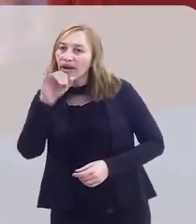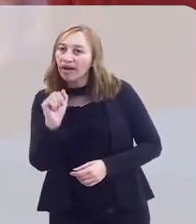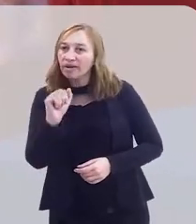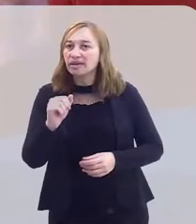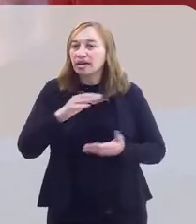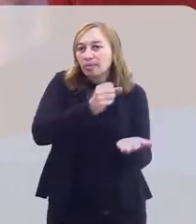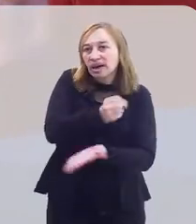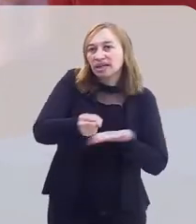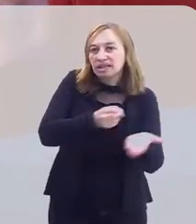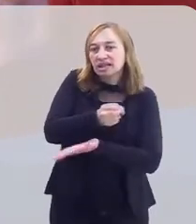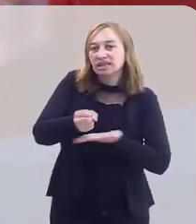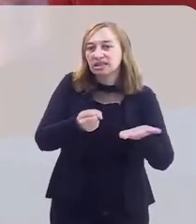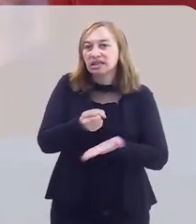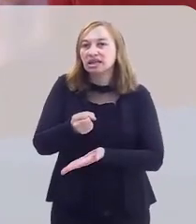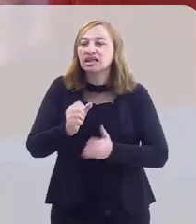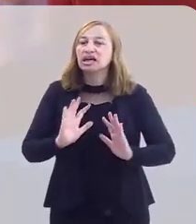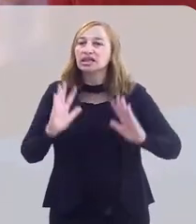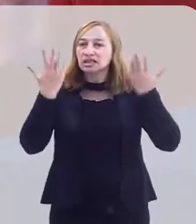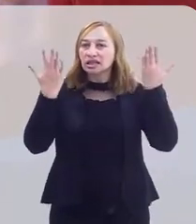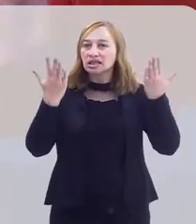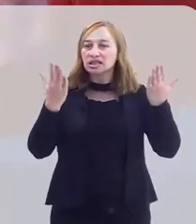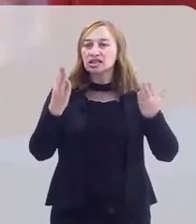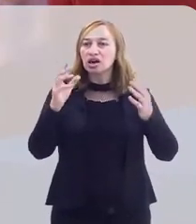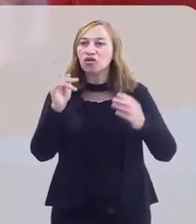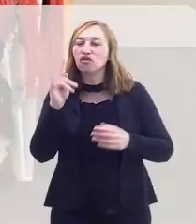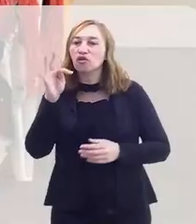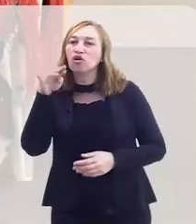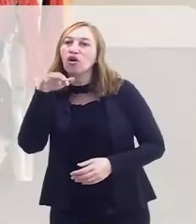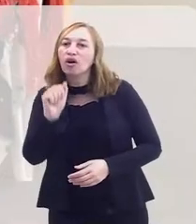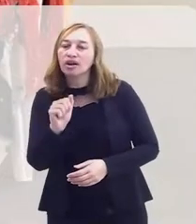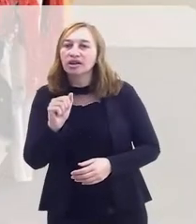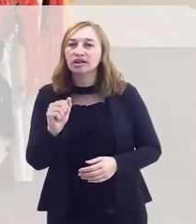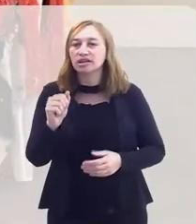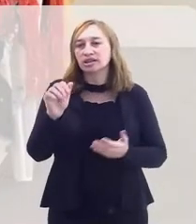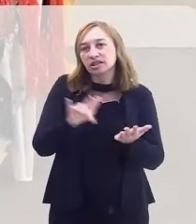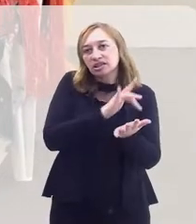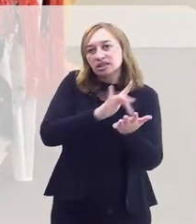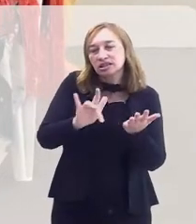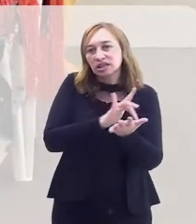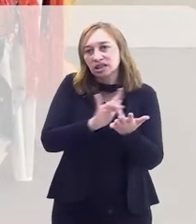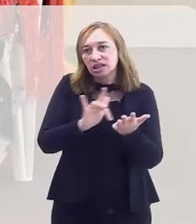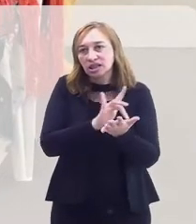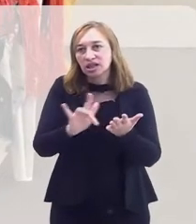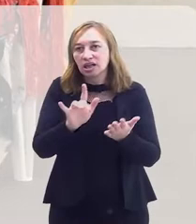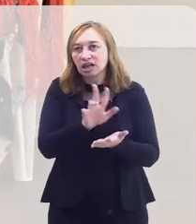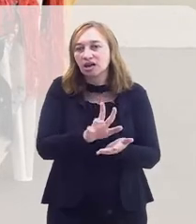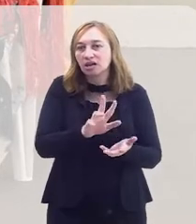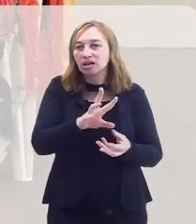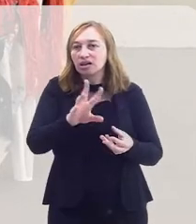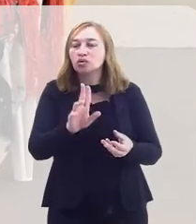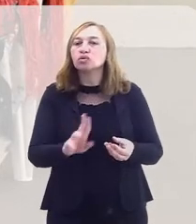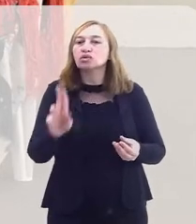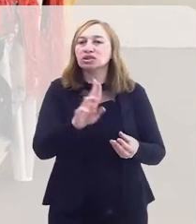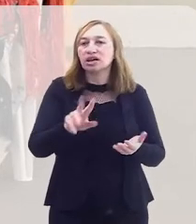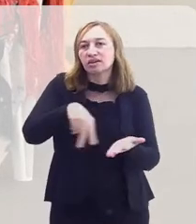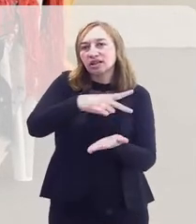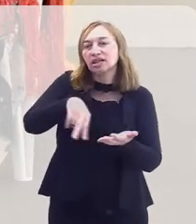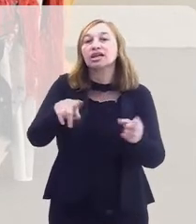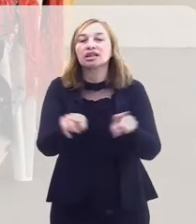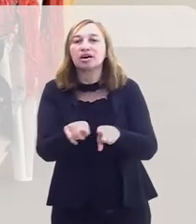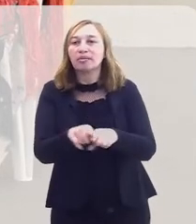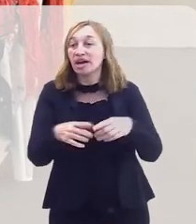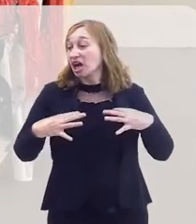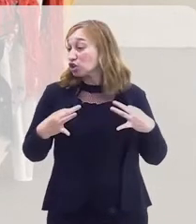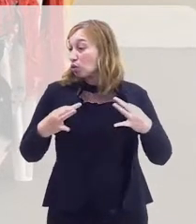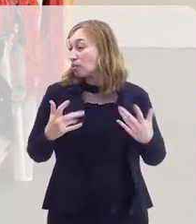baseada na dança folclórica típica do cigano, ela fazia, estilizava as danças e